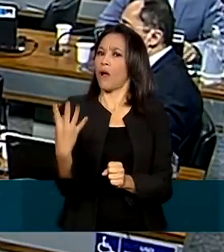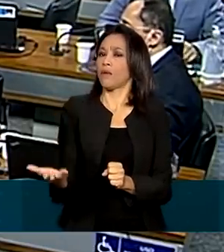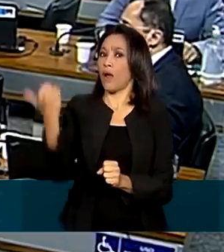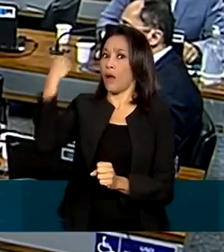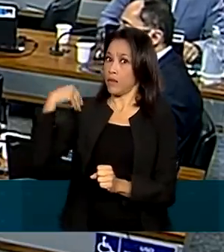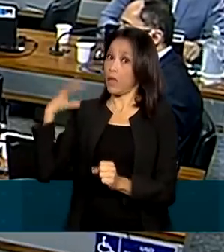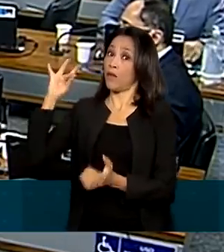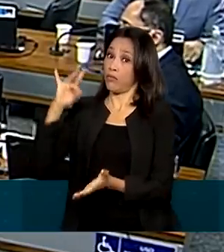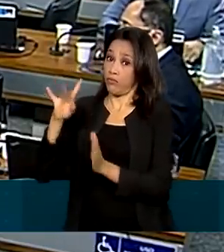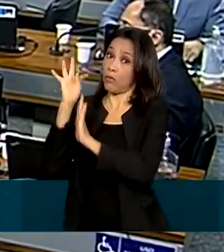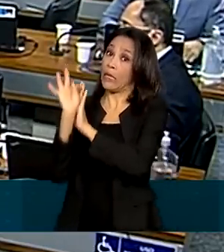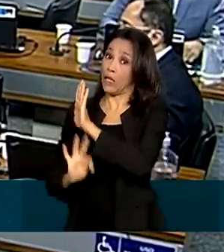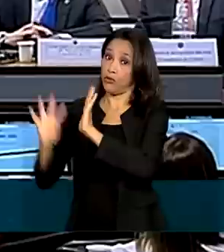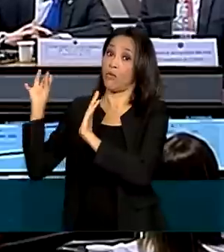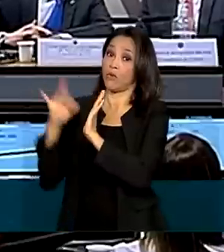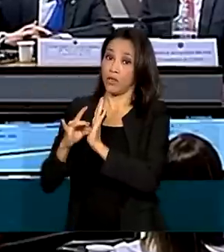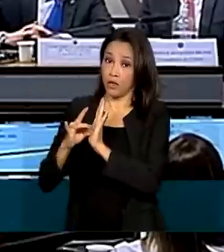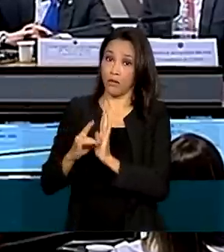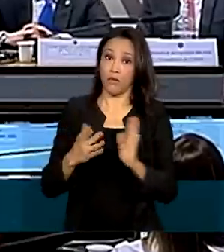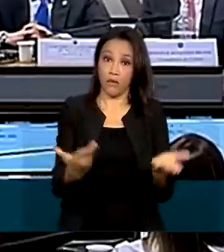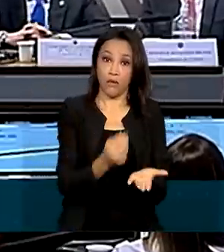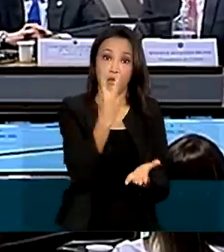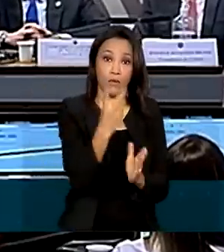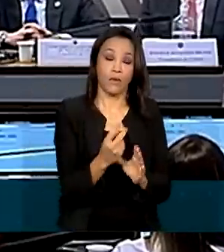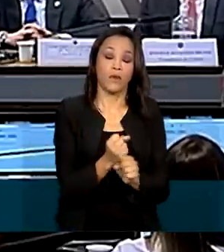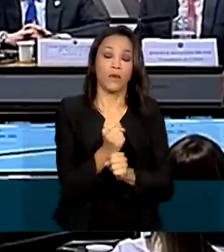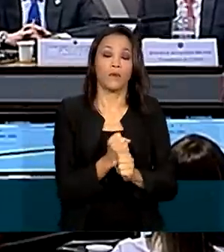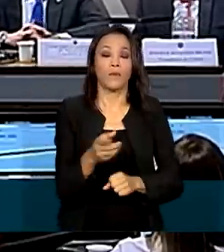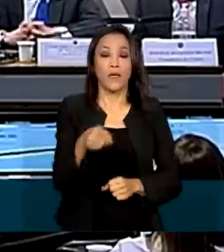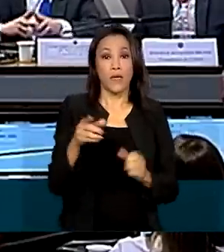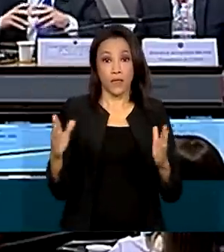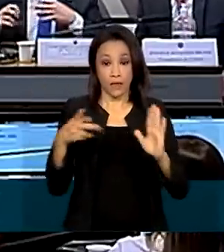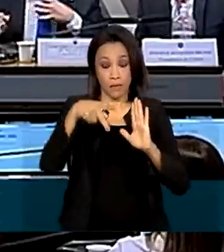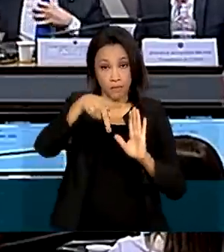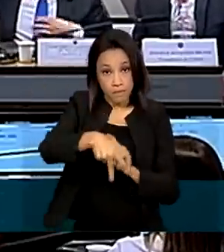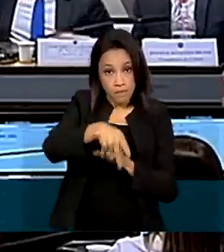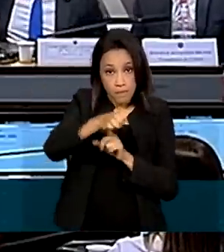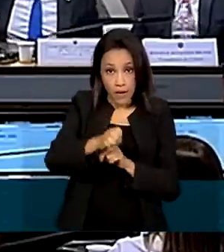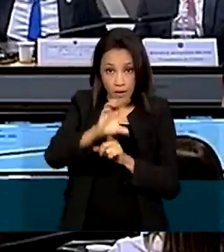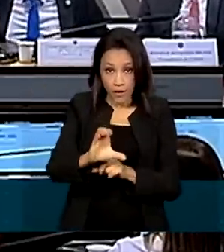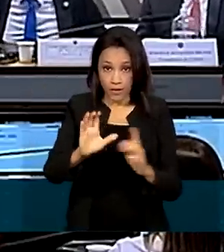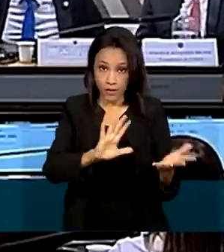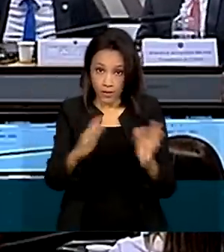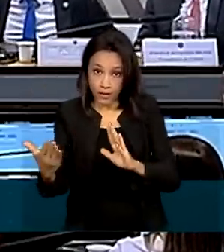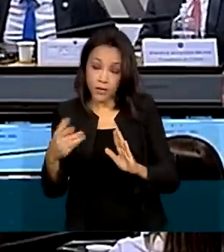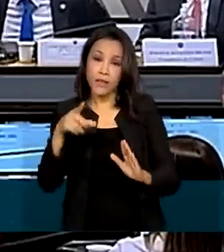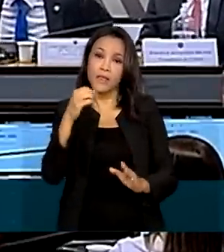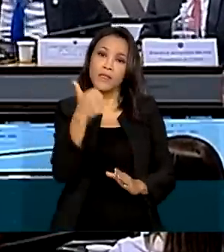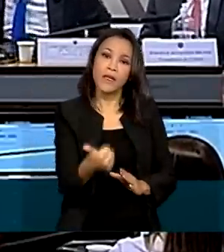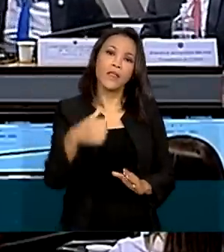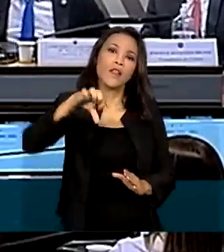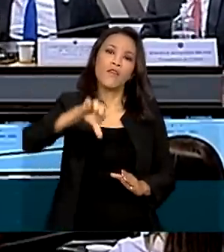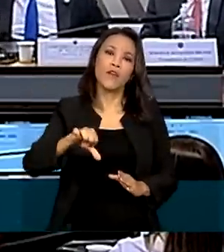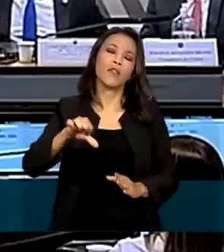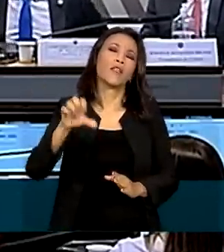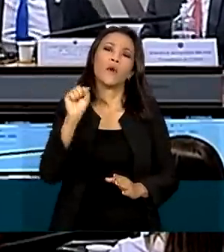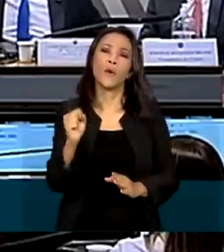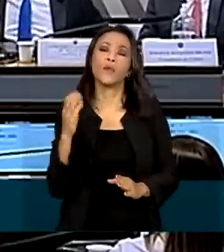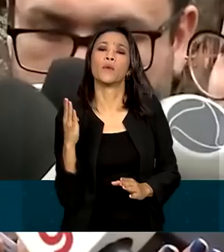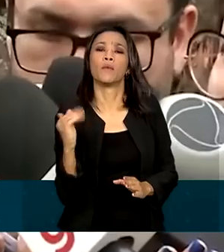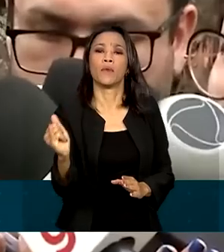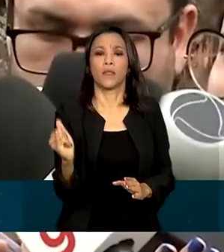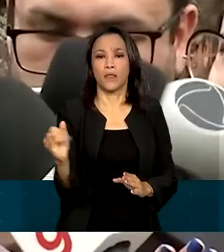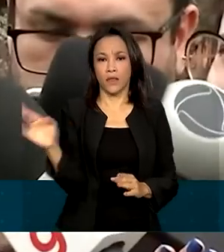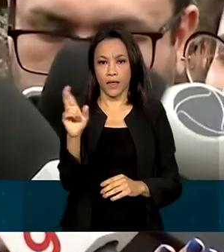original. Ao todo, a PEC da transição prevê a liberação de 198 bilhões de reais.